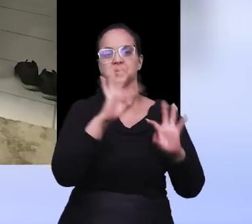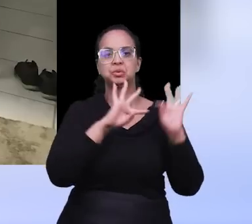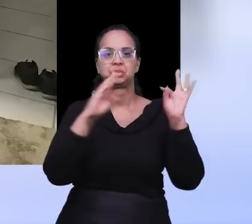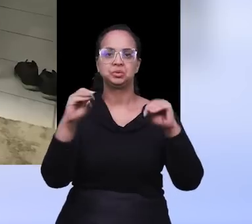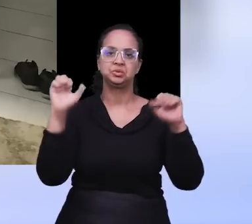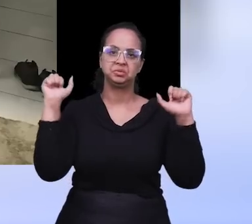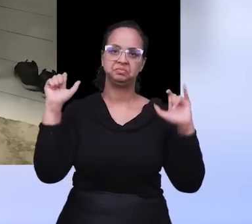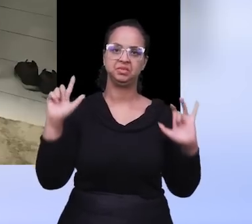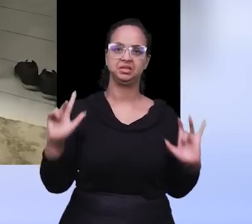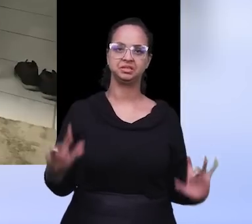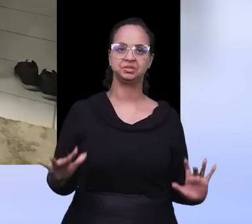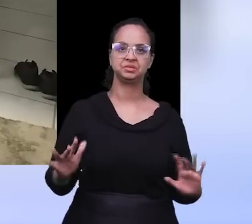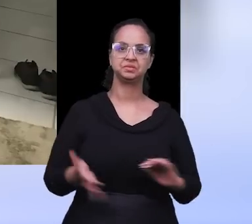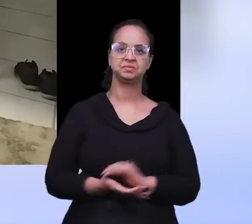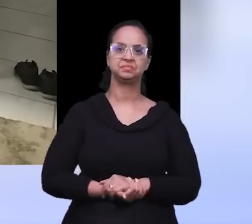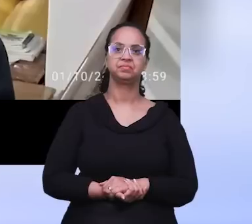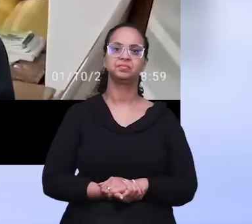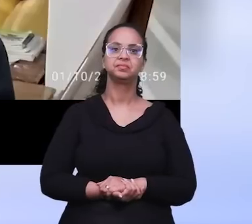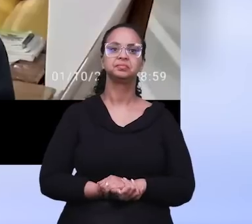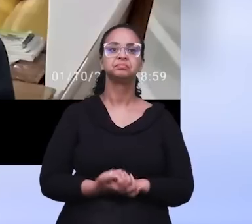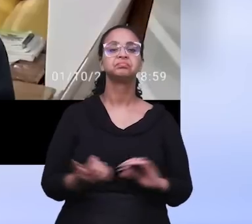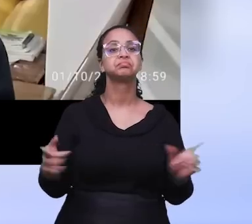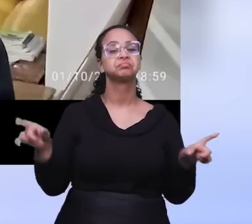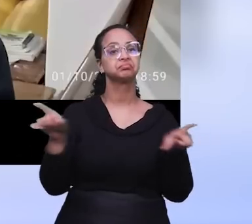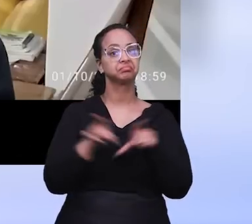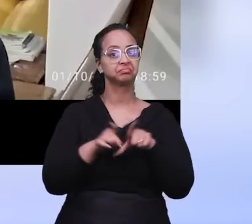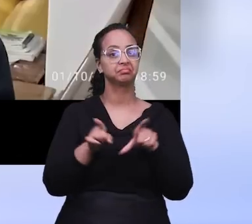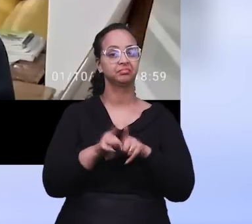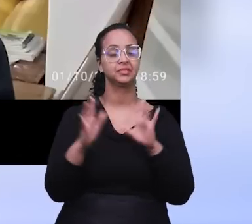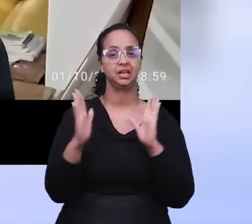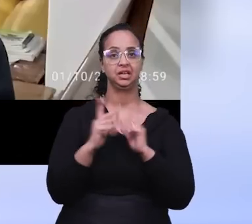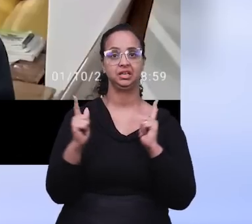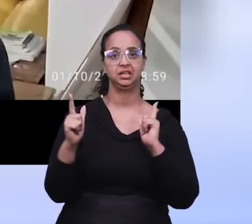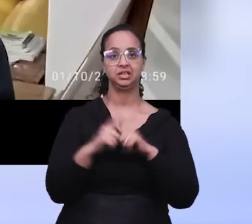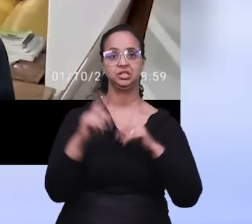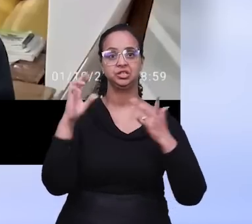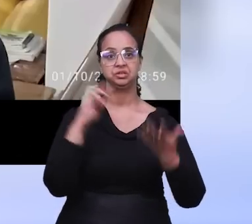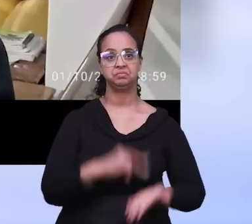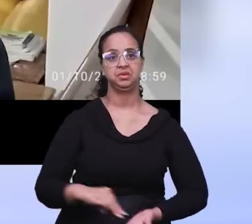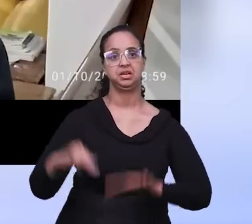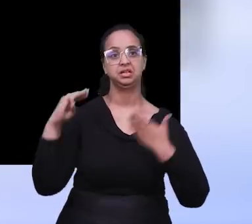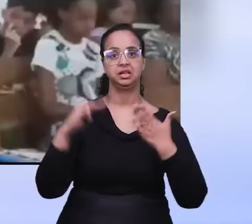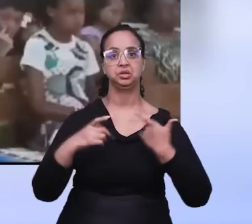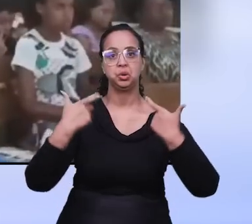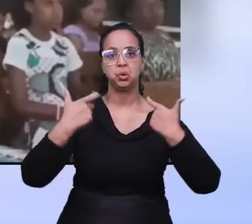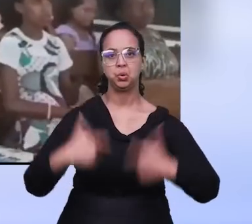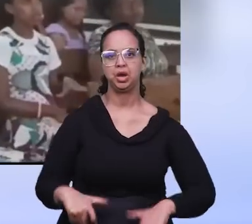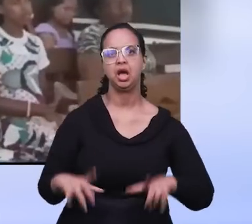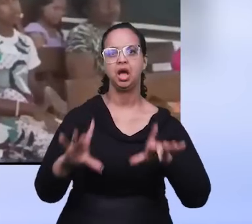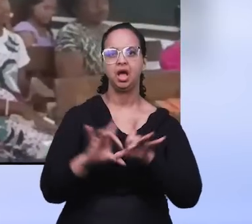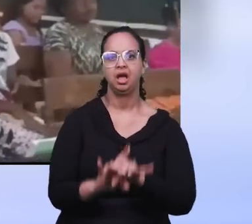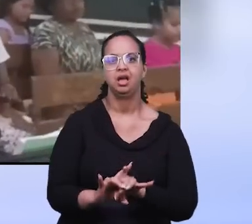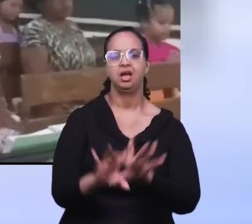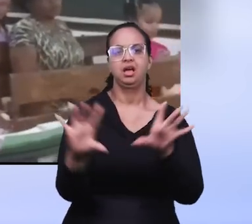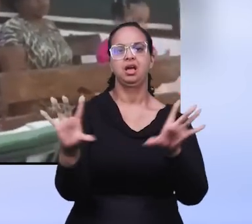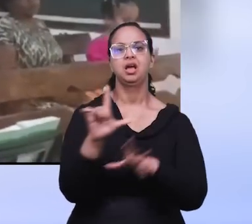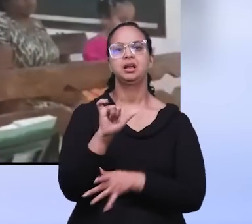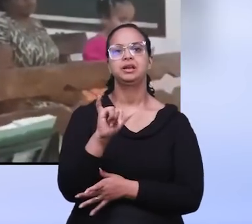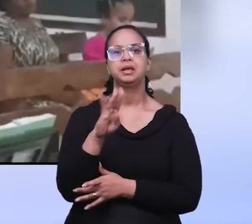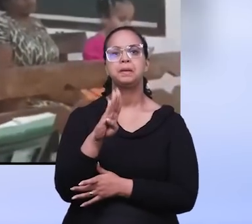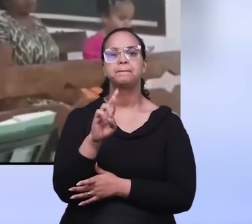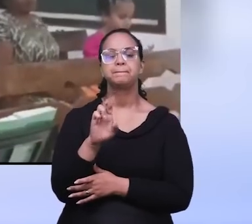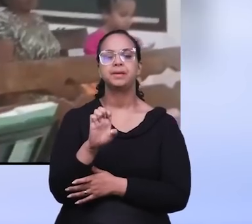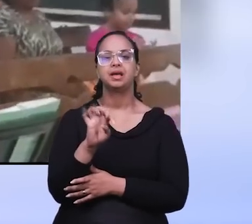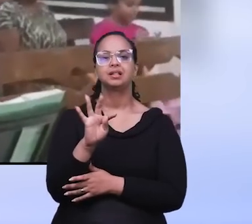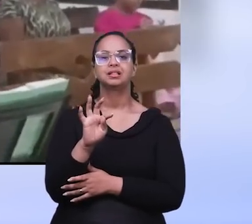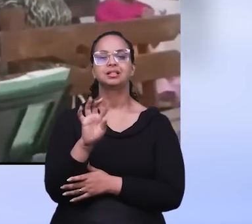o Senhor, pelas bênçãos derramadas. A Igreja Cristã Maranata, no bairro da Liberdade, também esteve